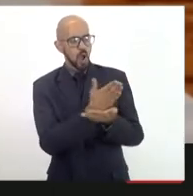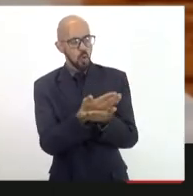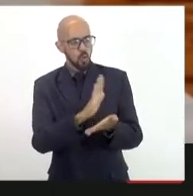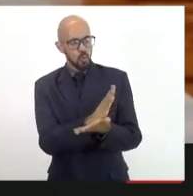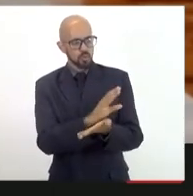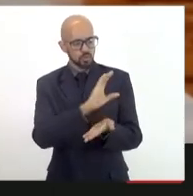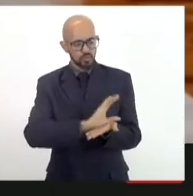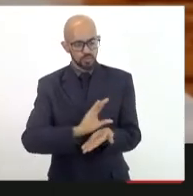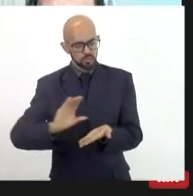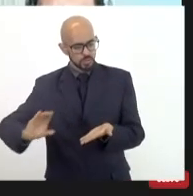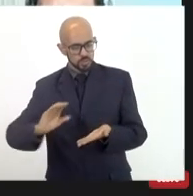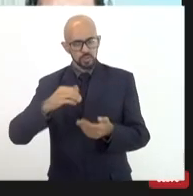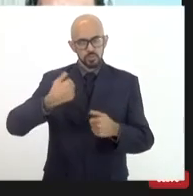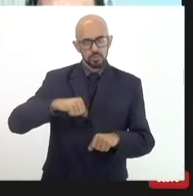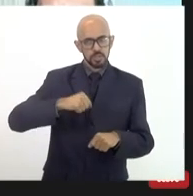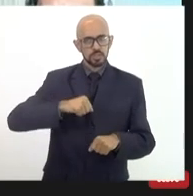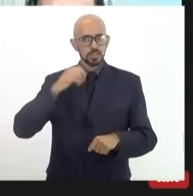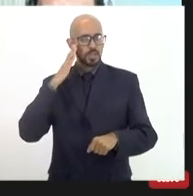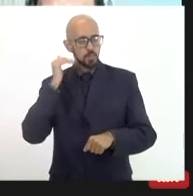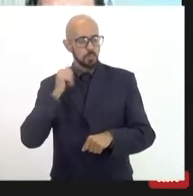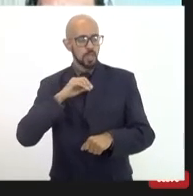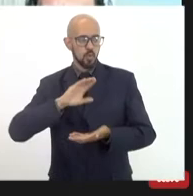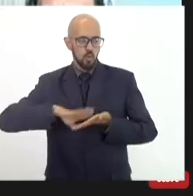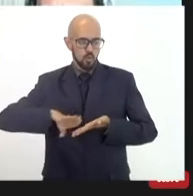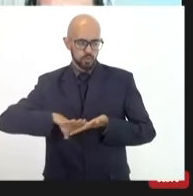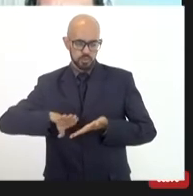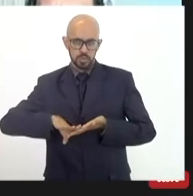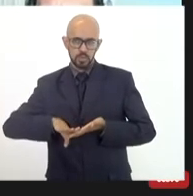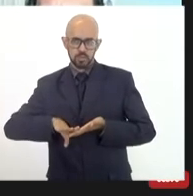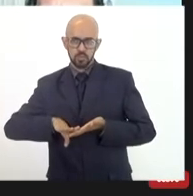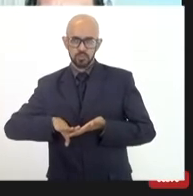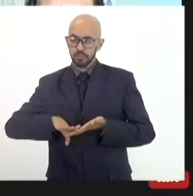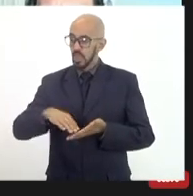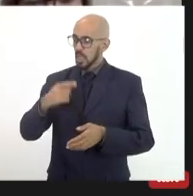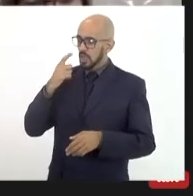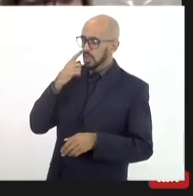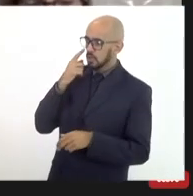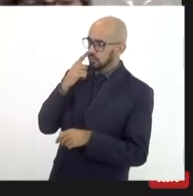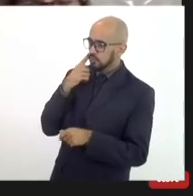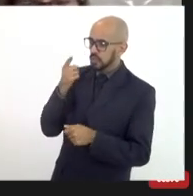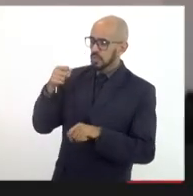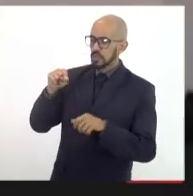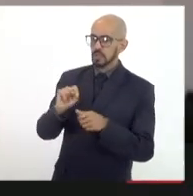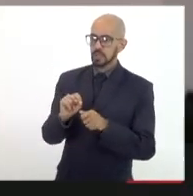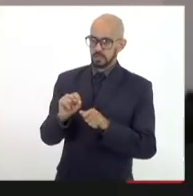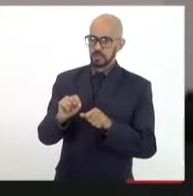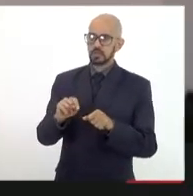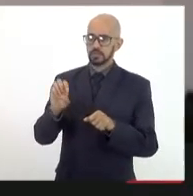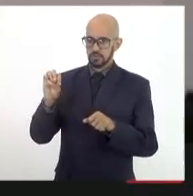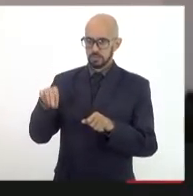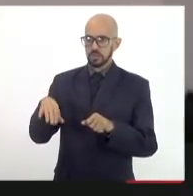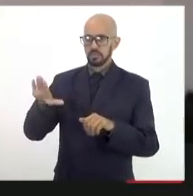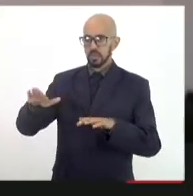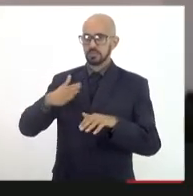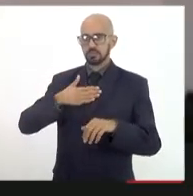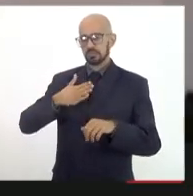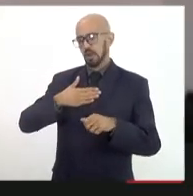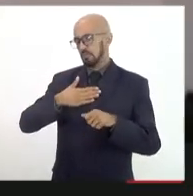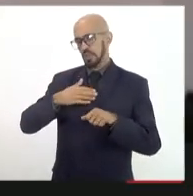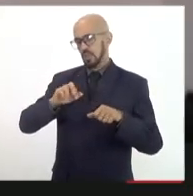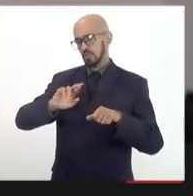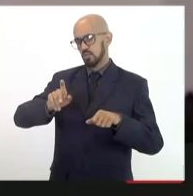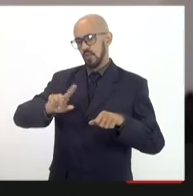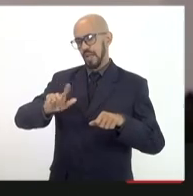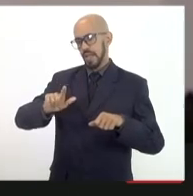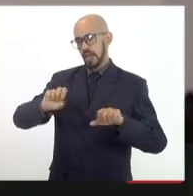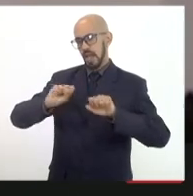custeio. Eu vi aqui a aplicação no orçamento, sempre que a... Pois é, só que para mim não ficou claro a